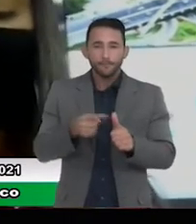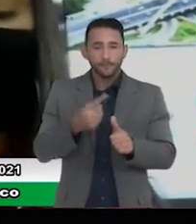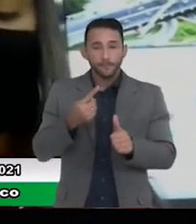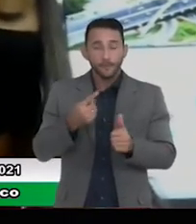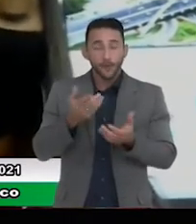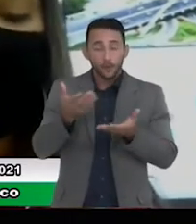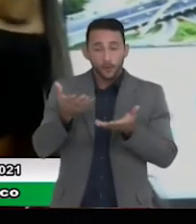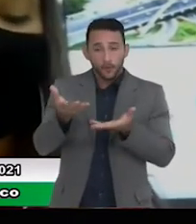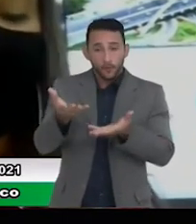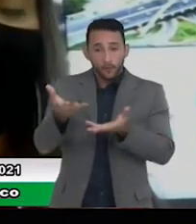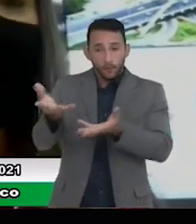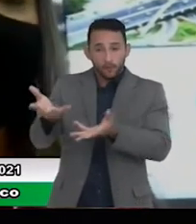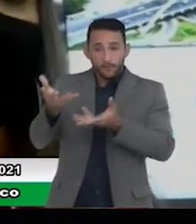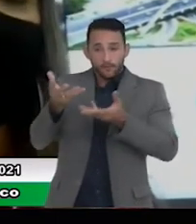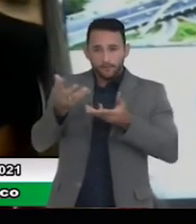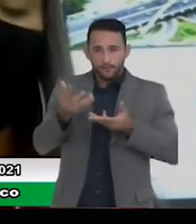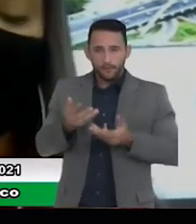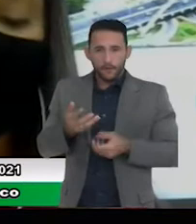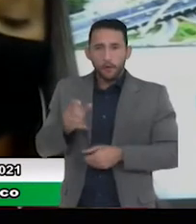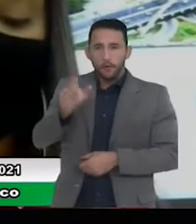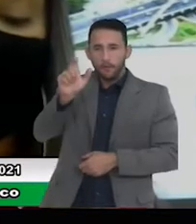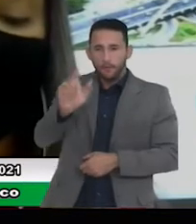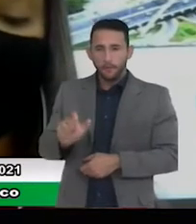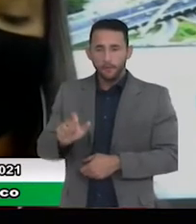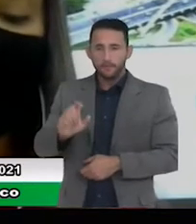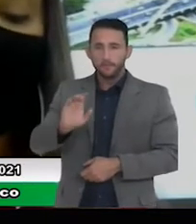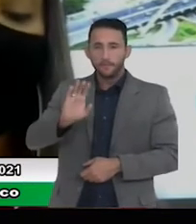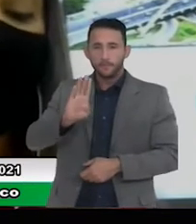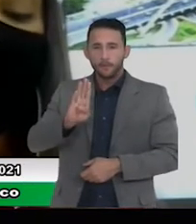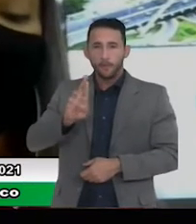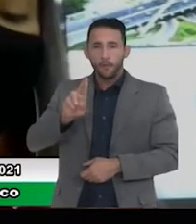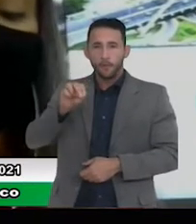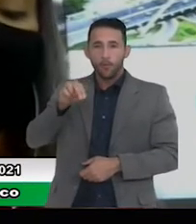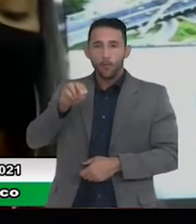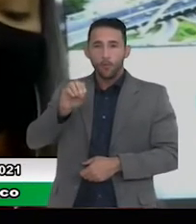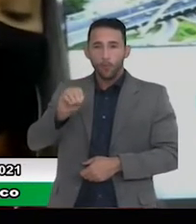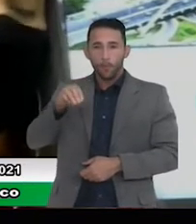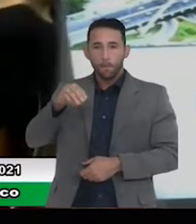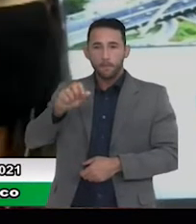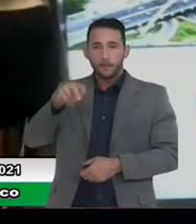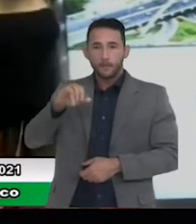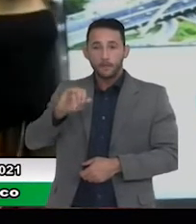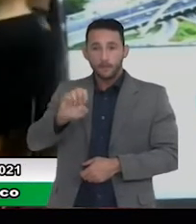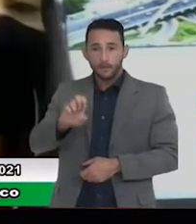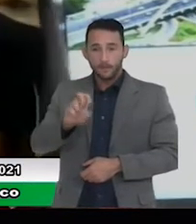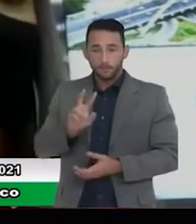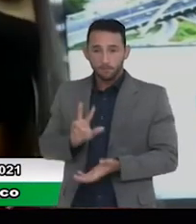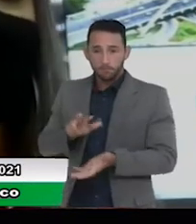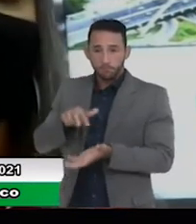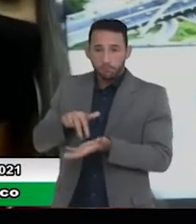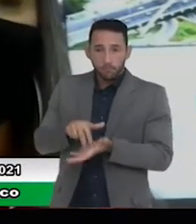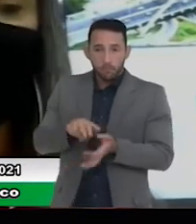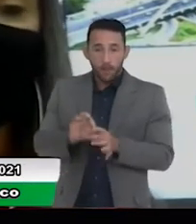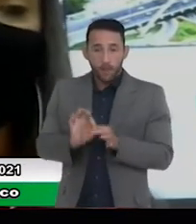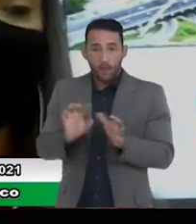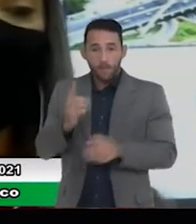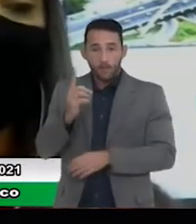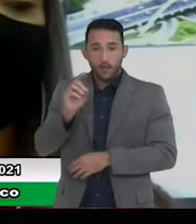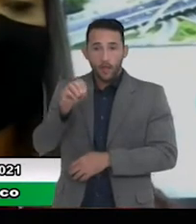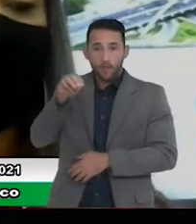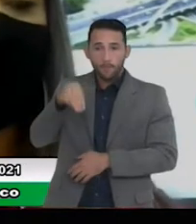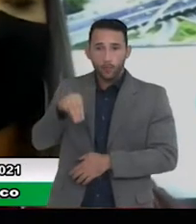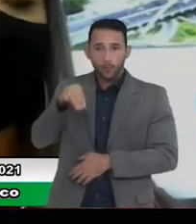o senhor Bruno Mancini para fazer uso da palavra, colocando a tribuna à sua inteira disposição por 10 minutos.